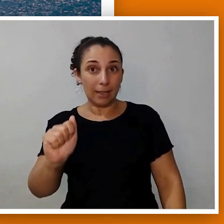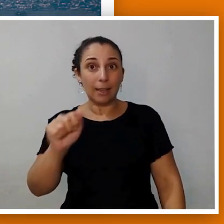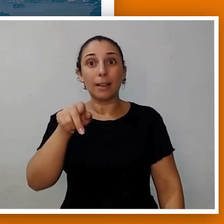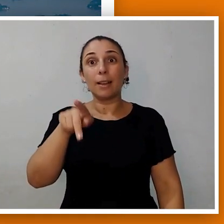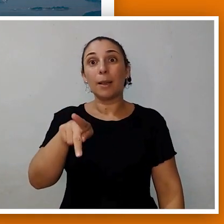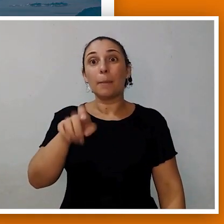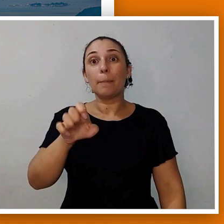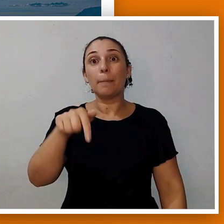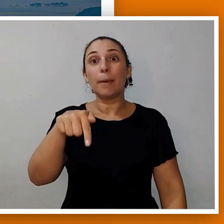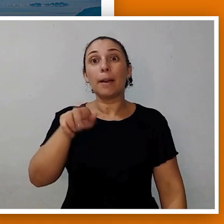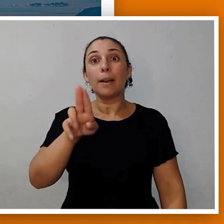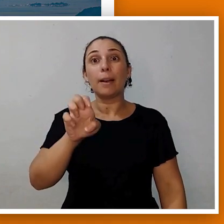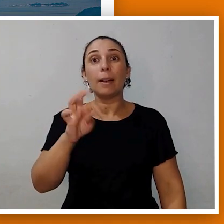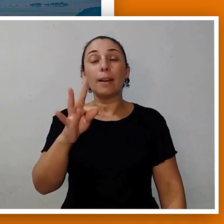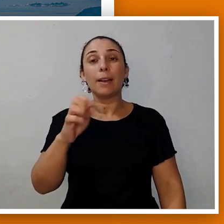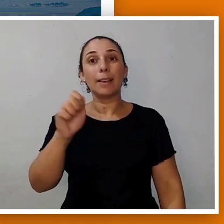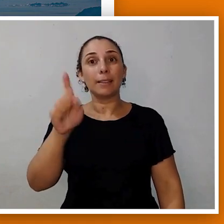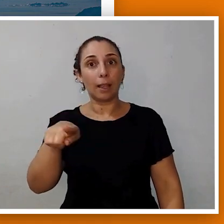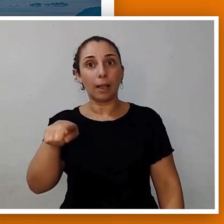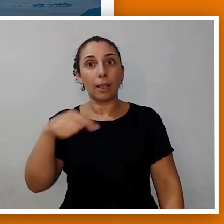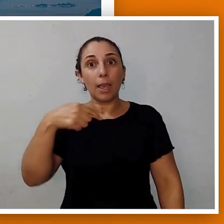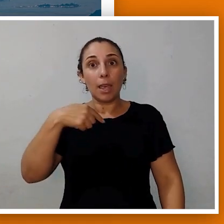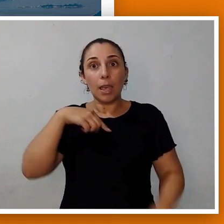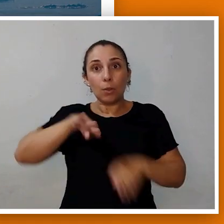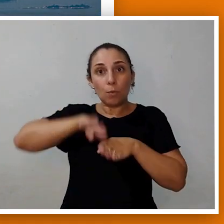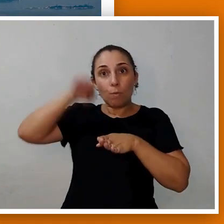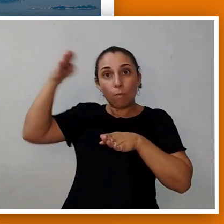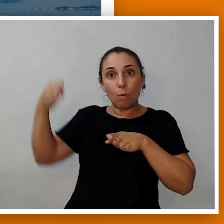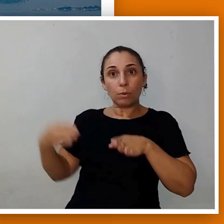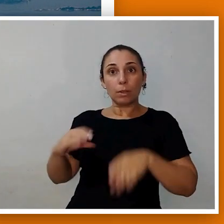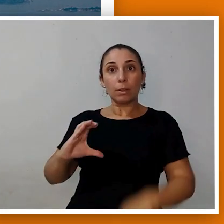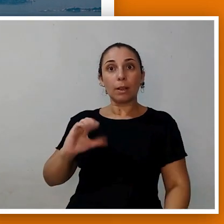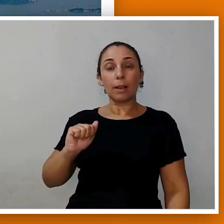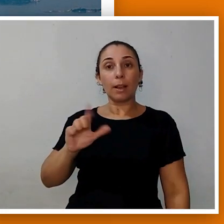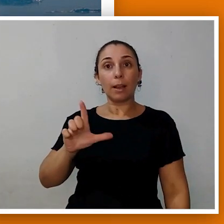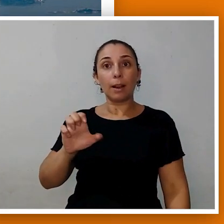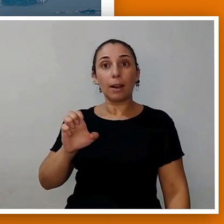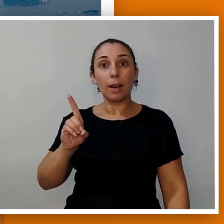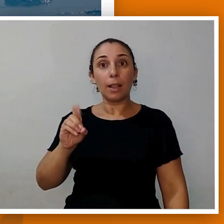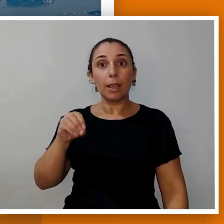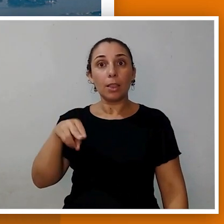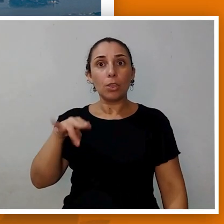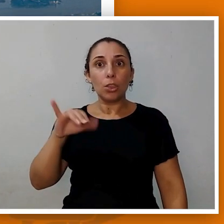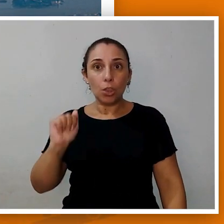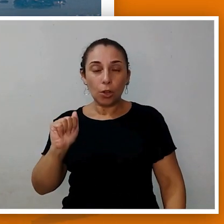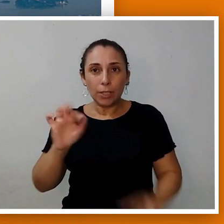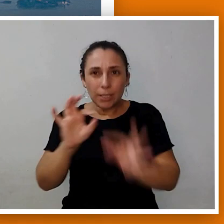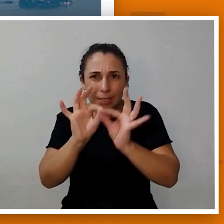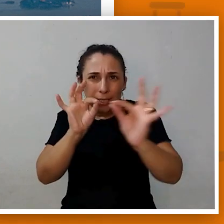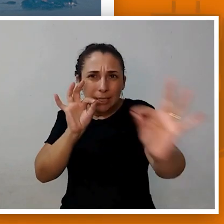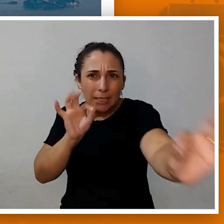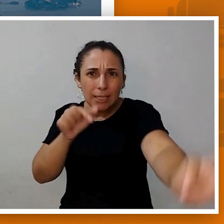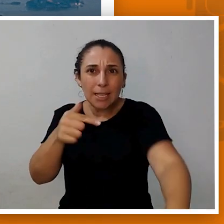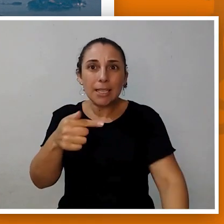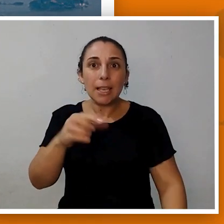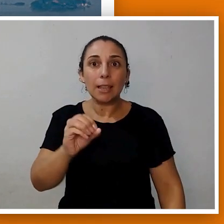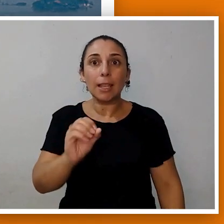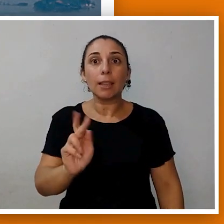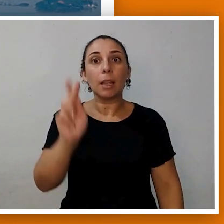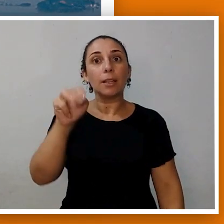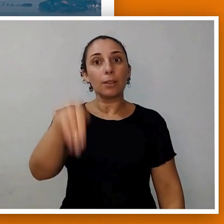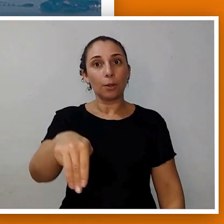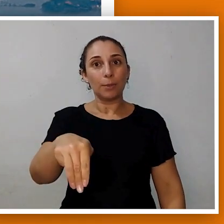Paquetá, que eu fotografei daqui do alto do Caledônia. A distância, pessoal, dá em torno de 70 quilômetros em linha reta.